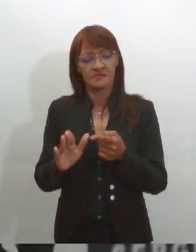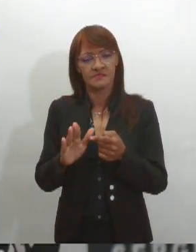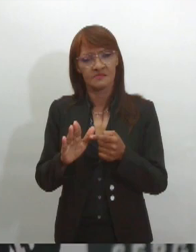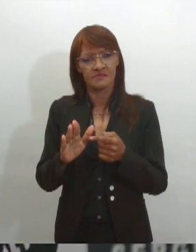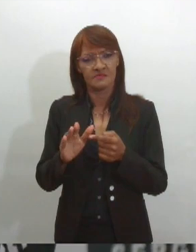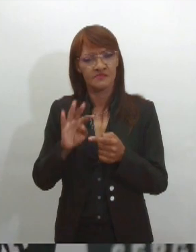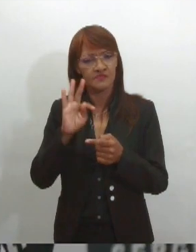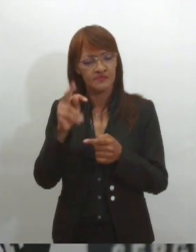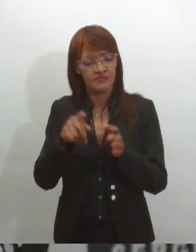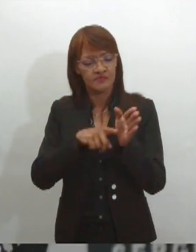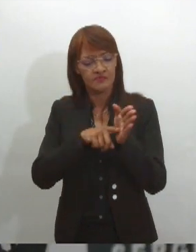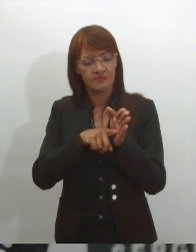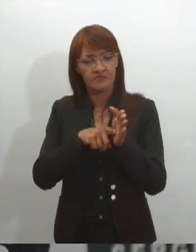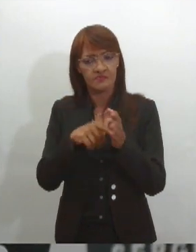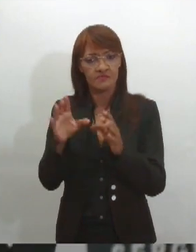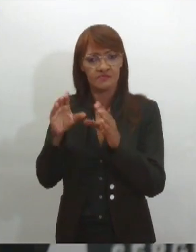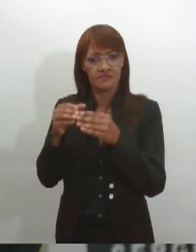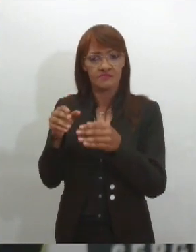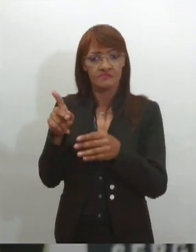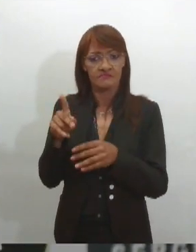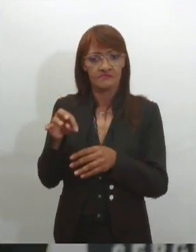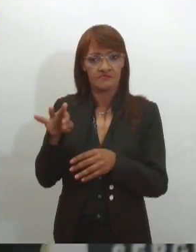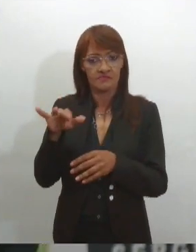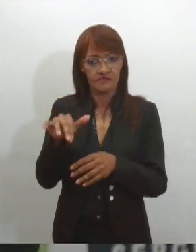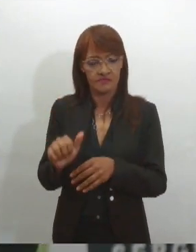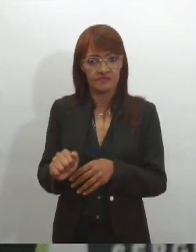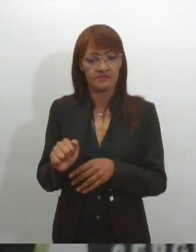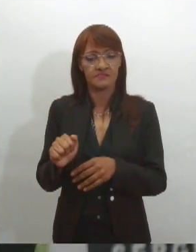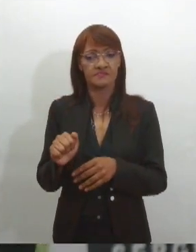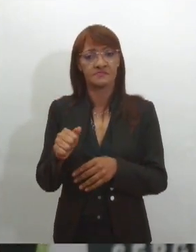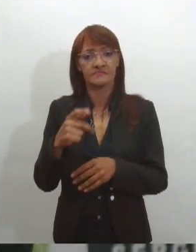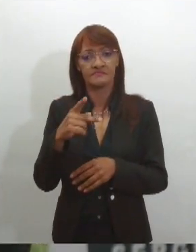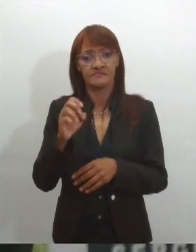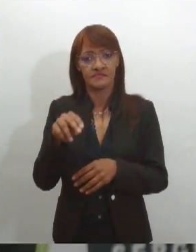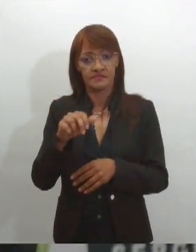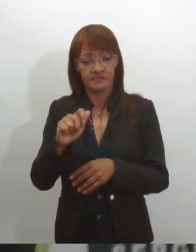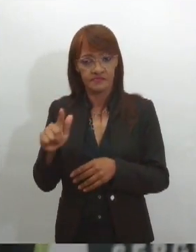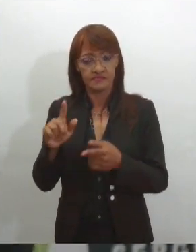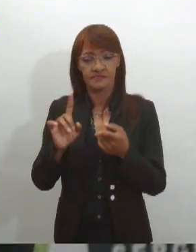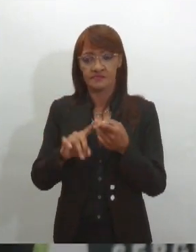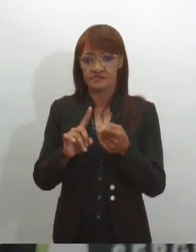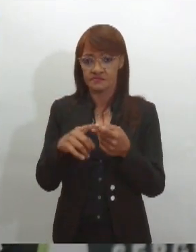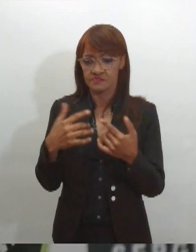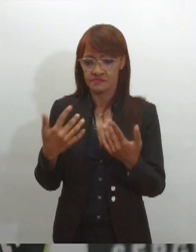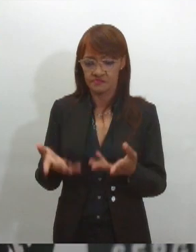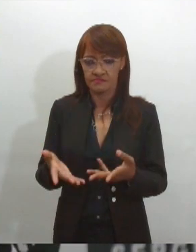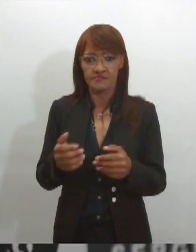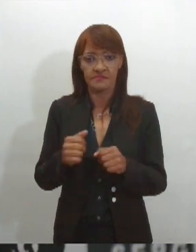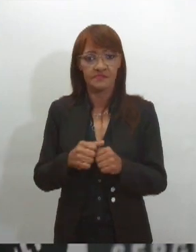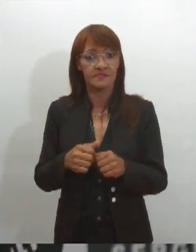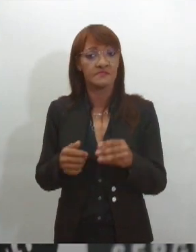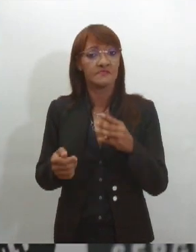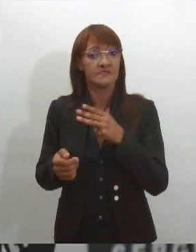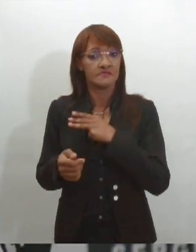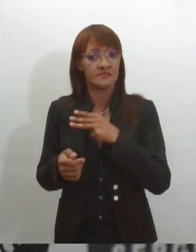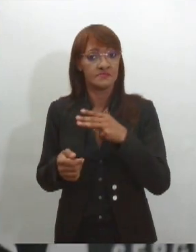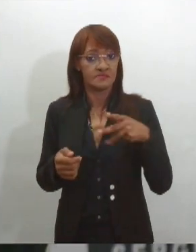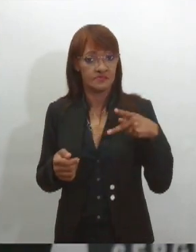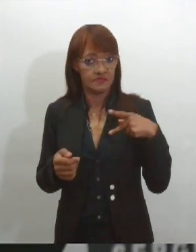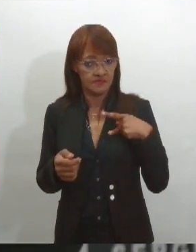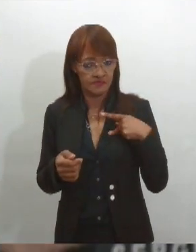apoio da Polícia Penal, obviamente com o Judiciário e o Ministério Público também inserido nesse processo de perseguição penal,